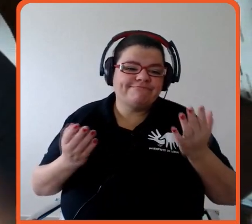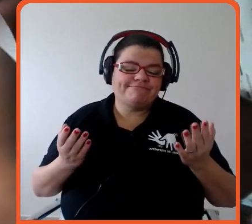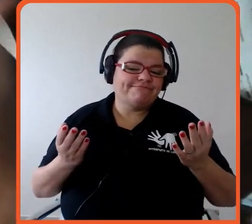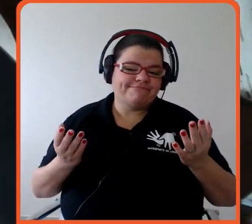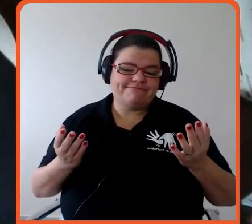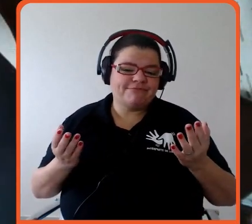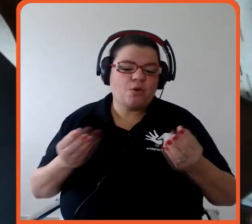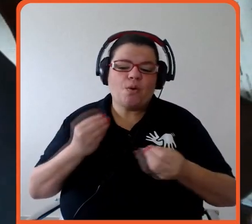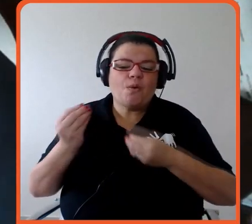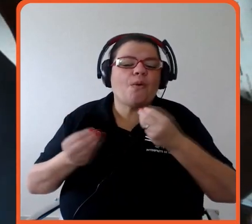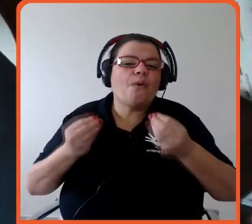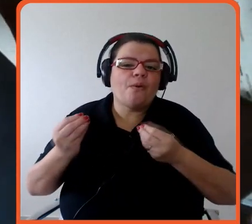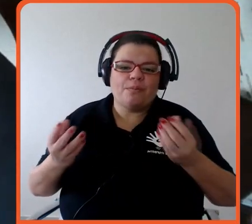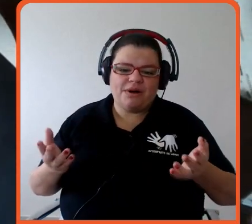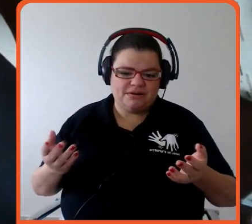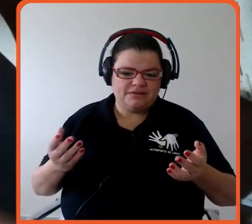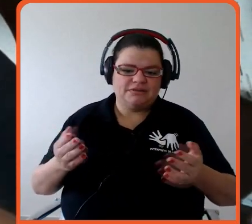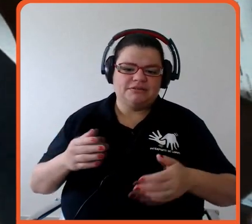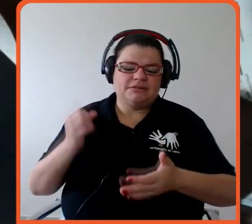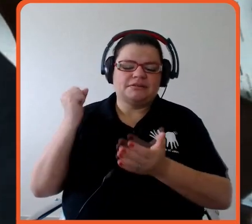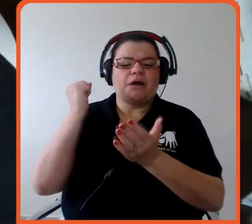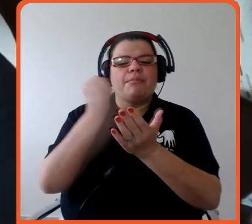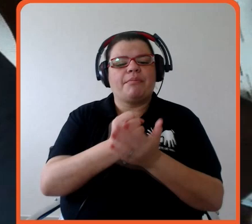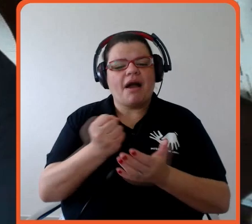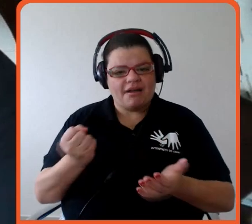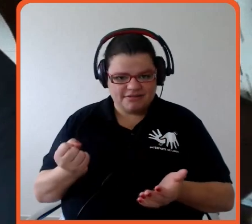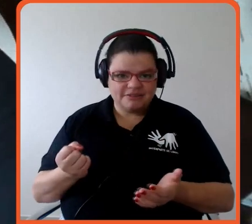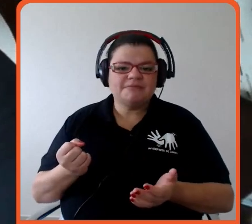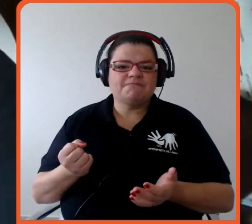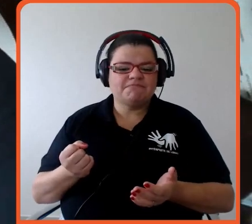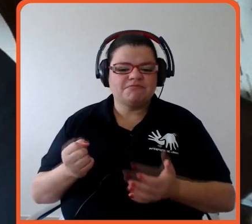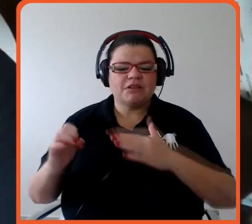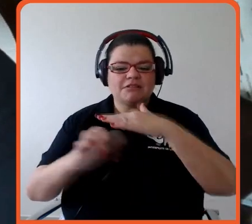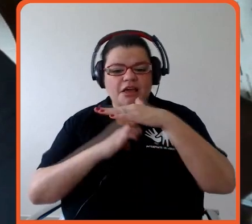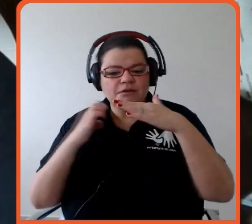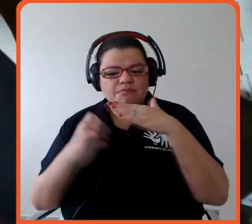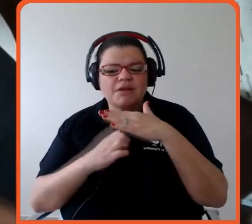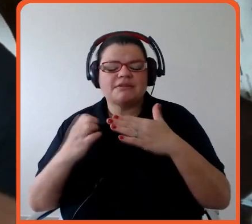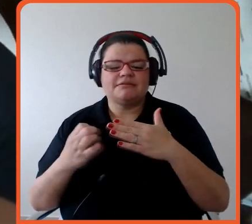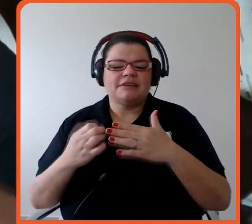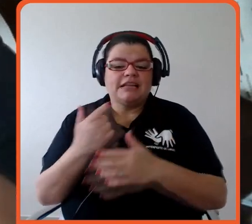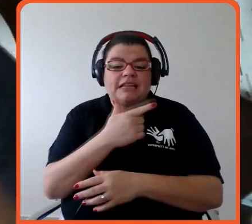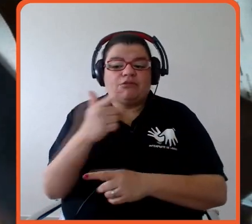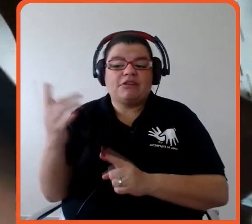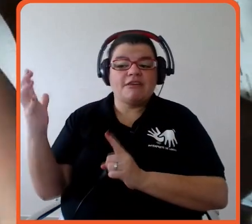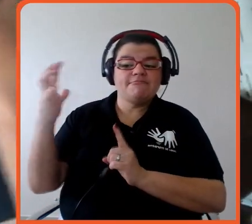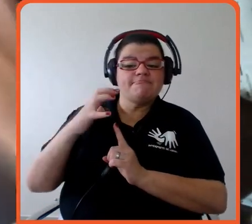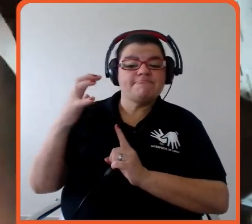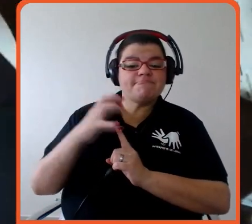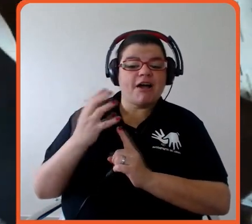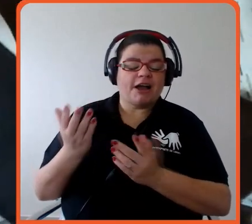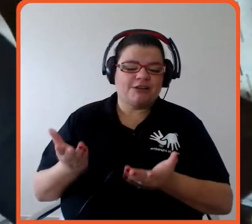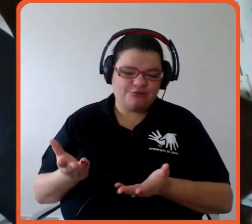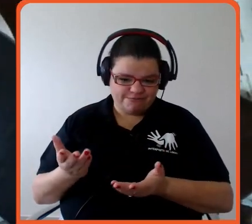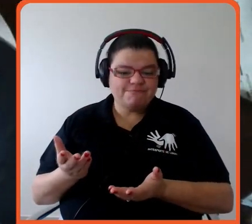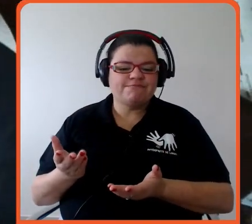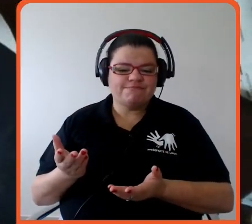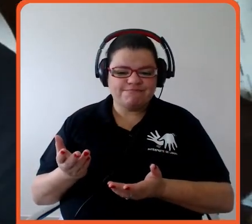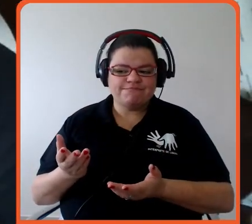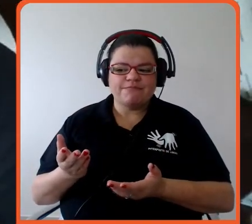marca ou daquela companhia, então acaba não tendo impacto algum, começa